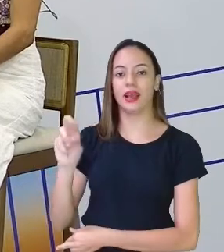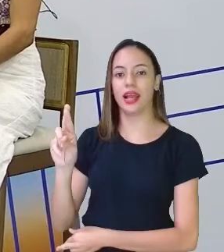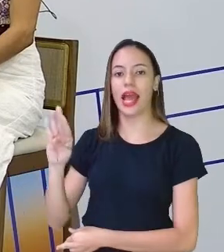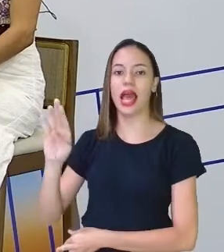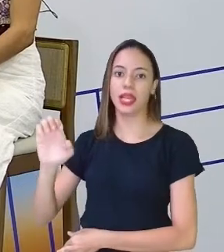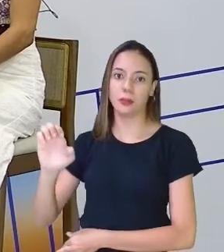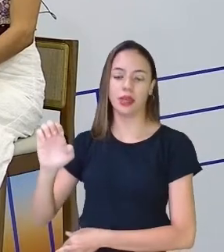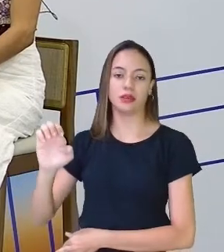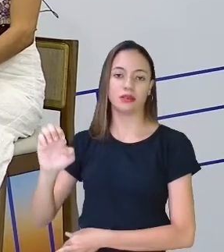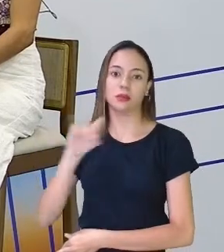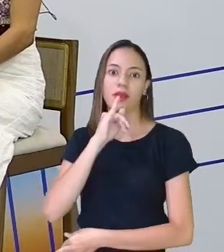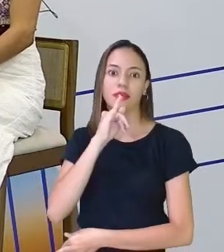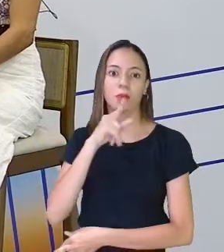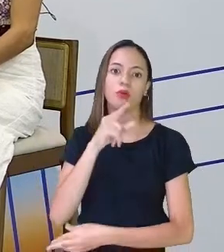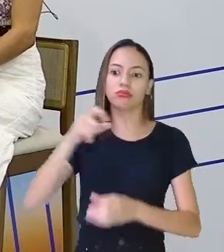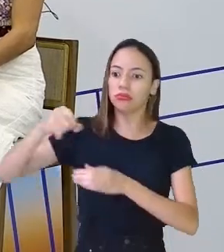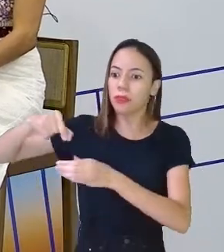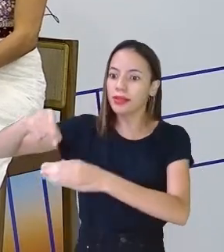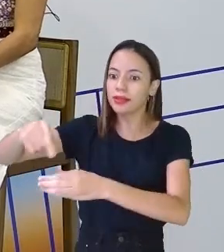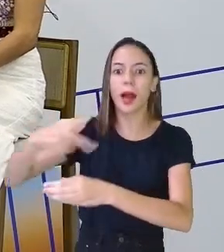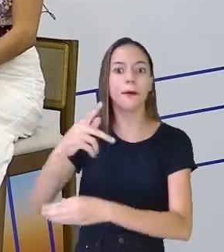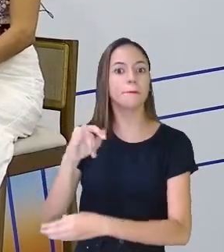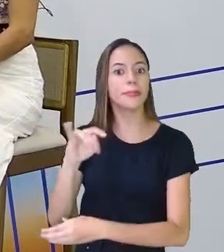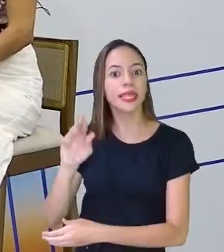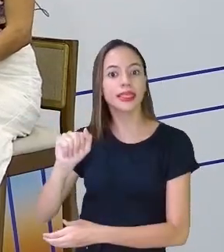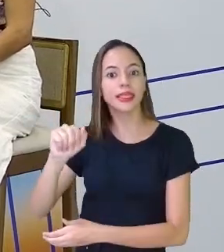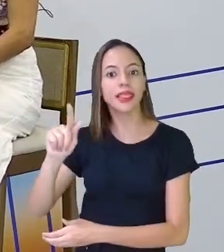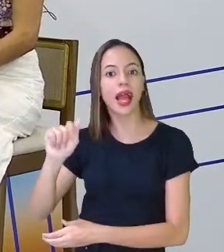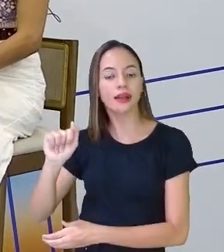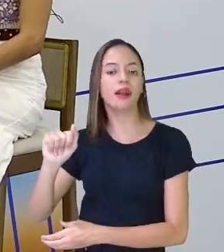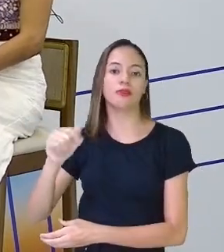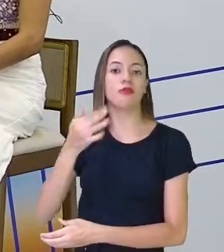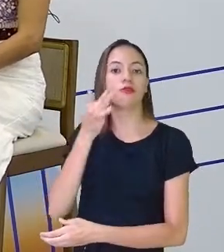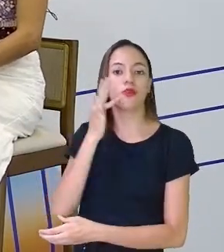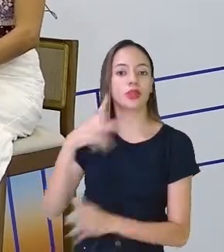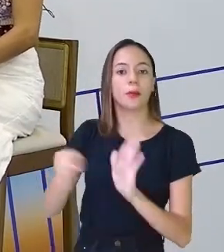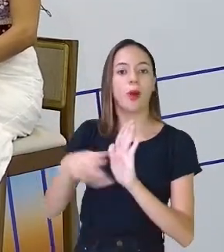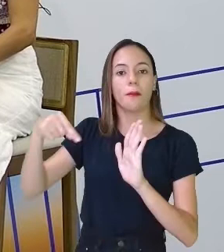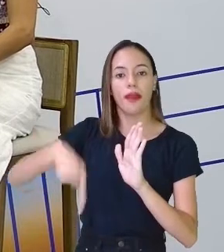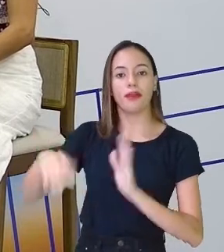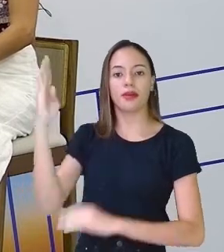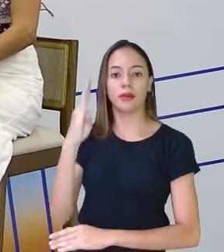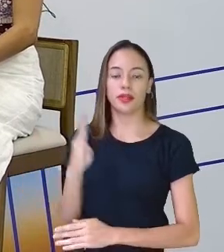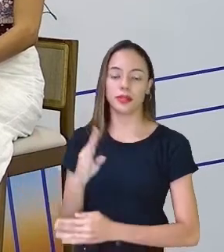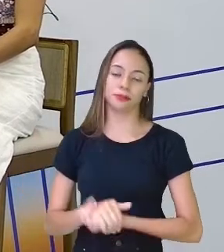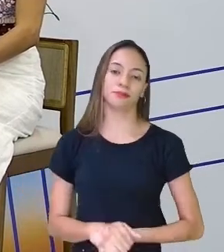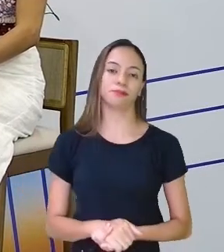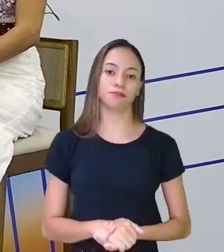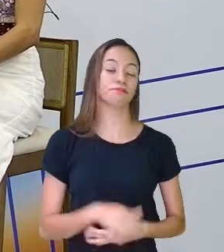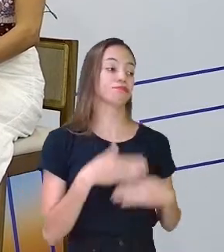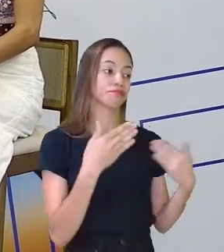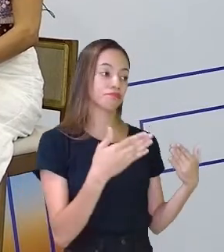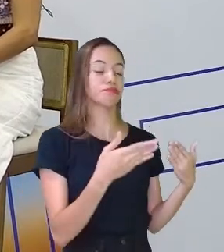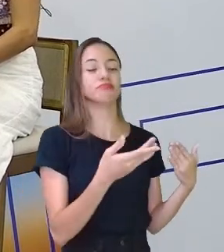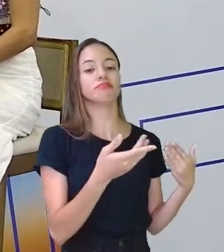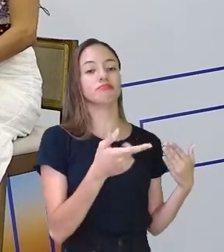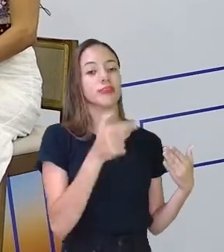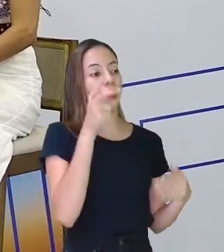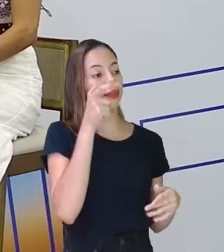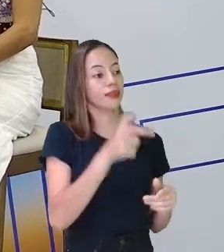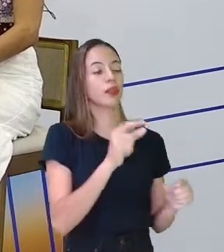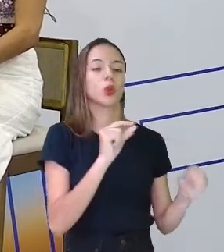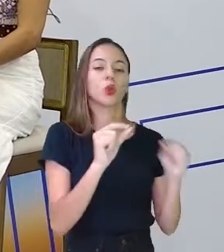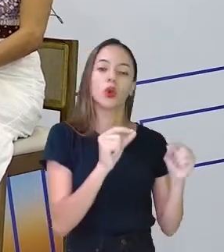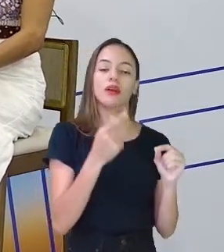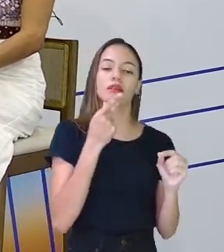pitanga. Que legal. Olha só, eu acho interessante a gente falar aqui, né, que esse